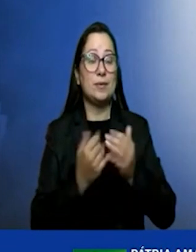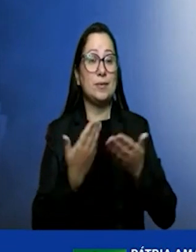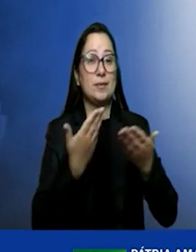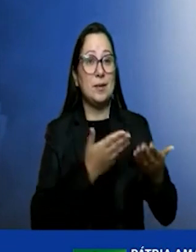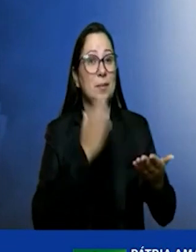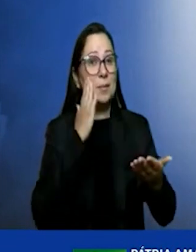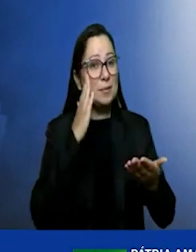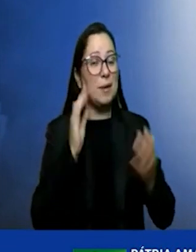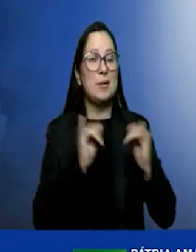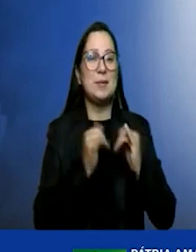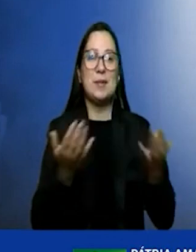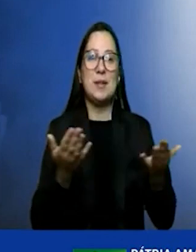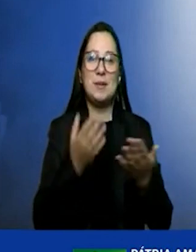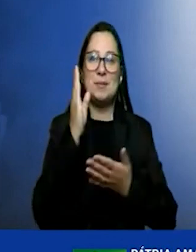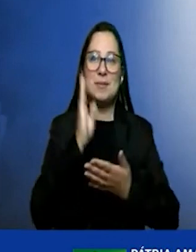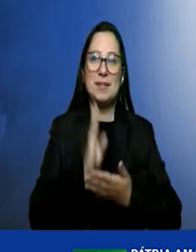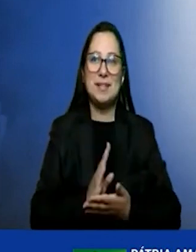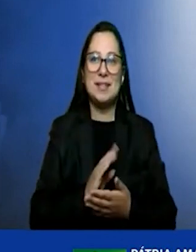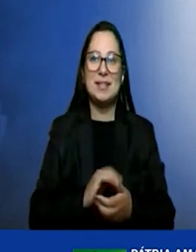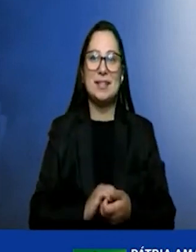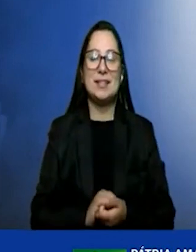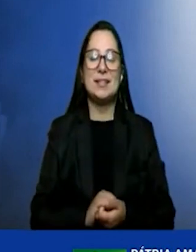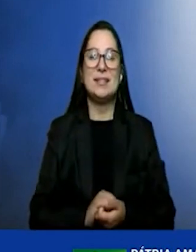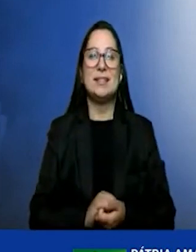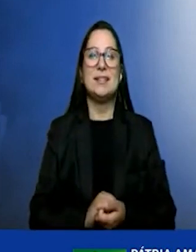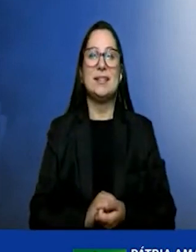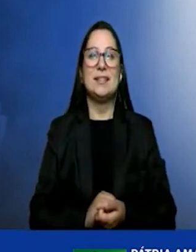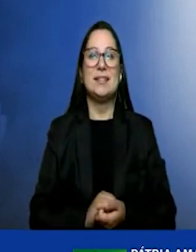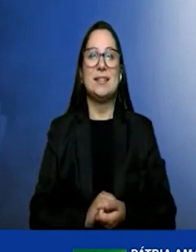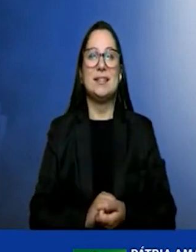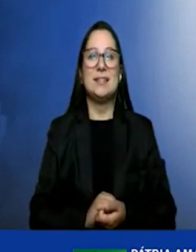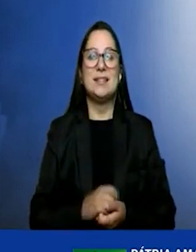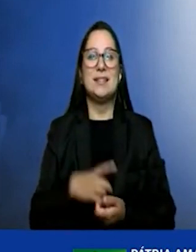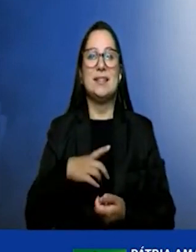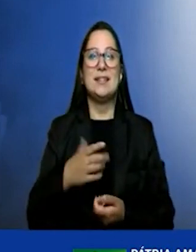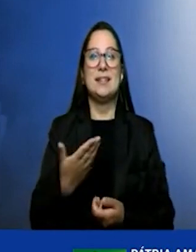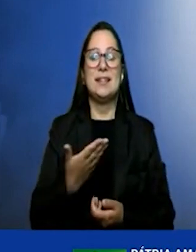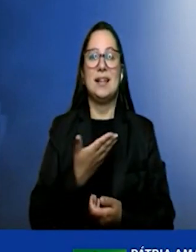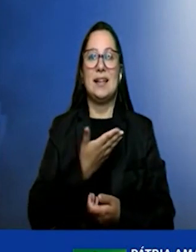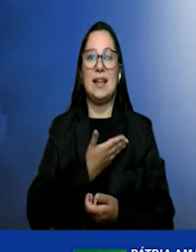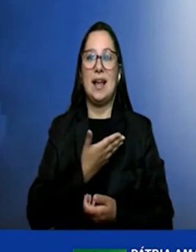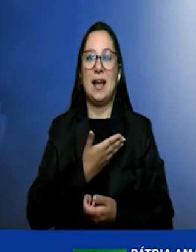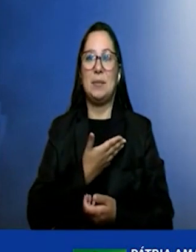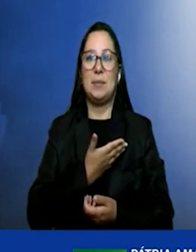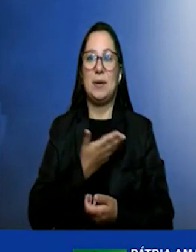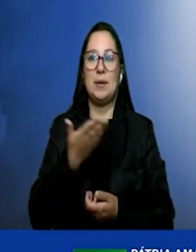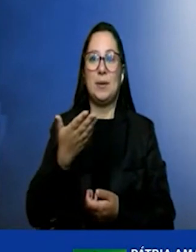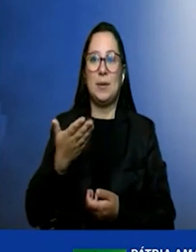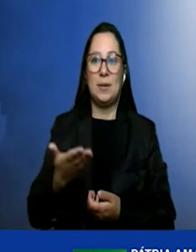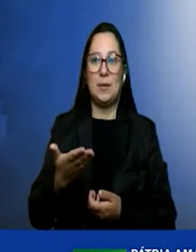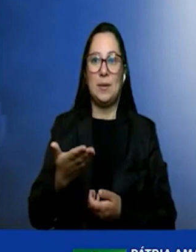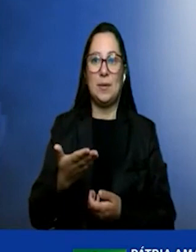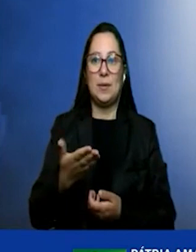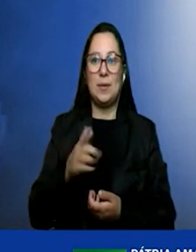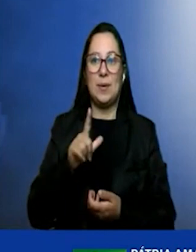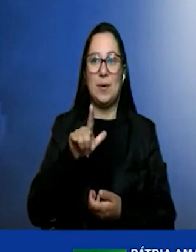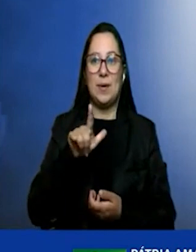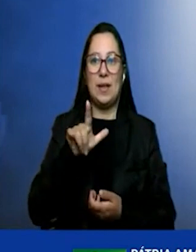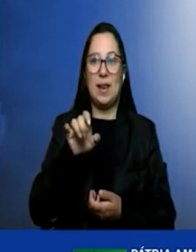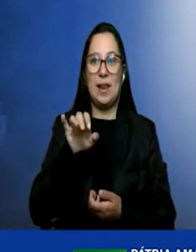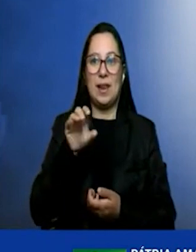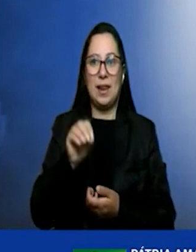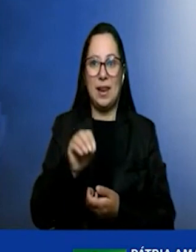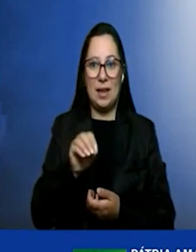brasileira. Então, vou pedir aqui ao nosso amigo Léo, acionista e diretor da Unigel, a primeira